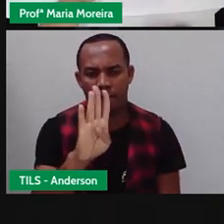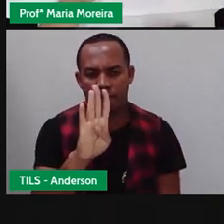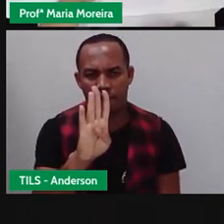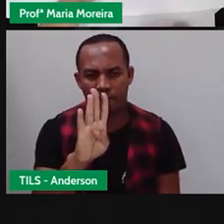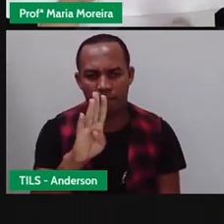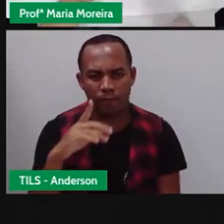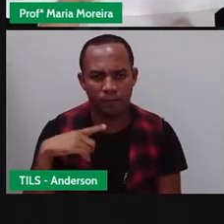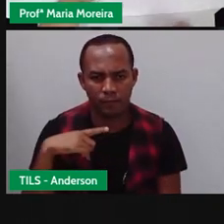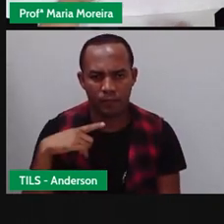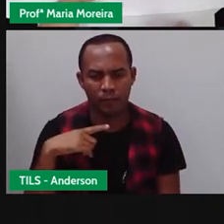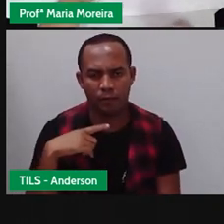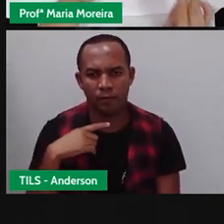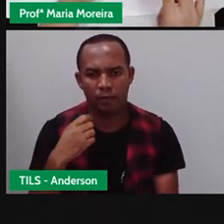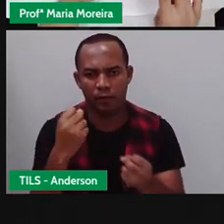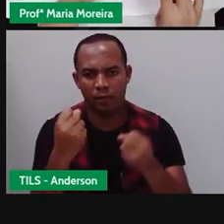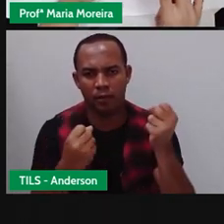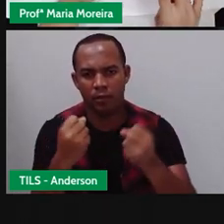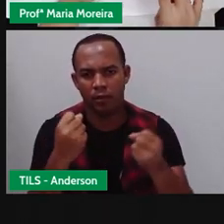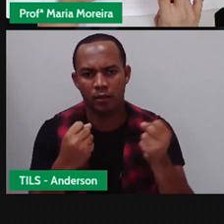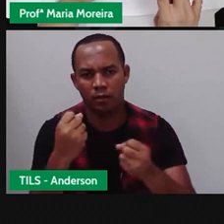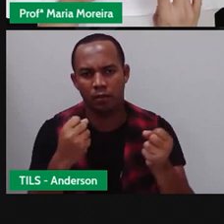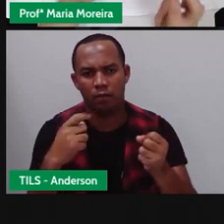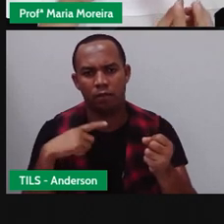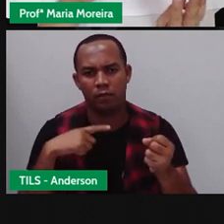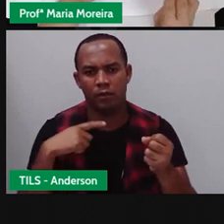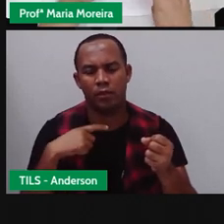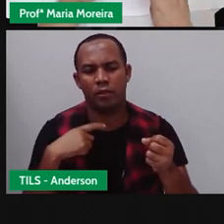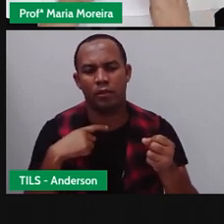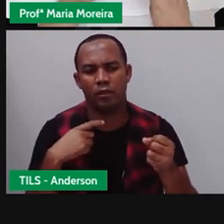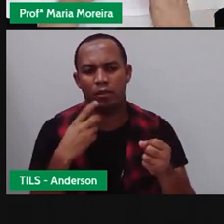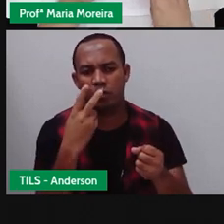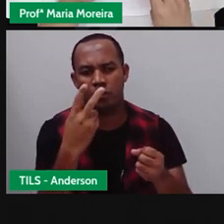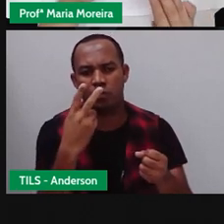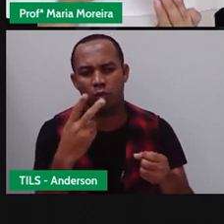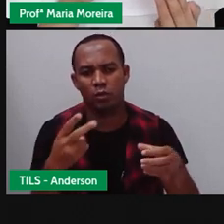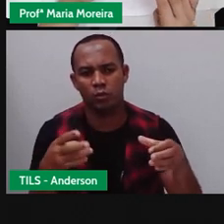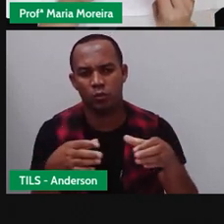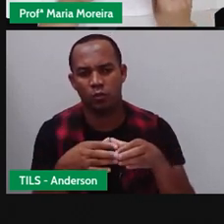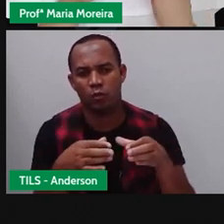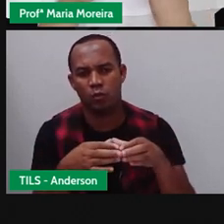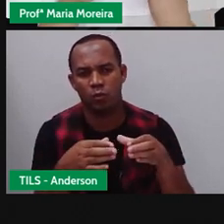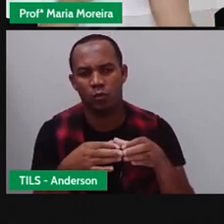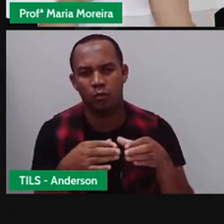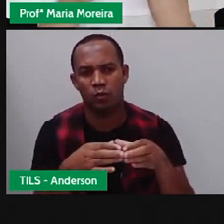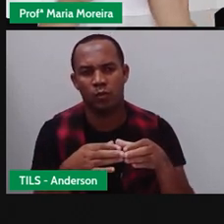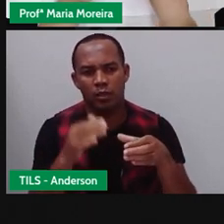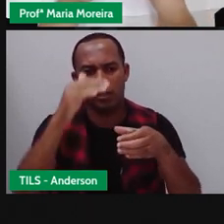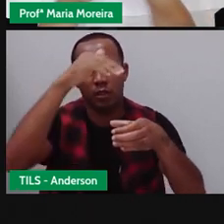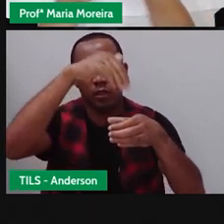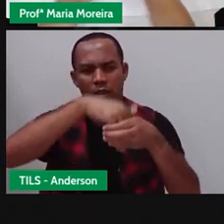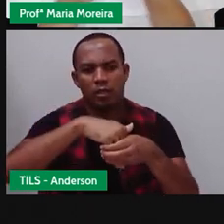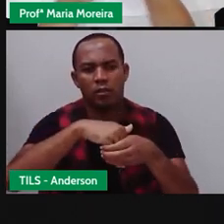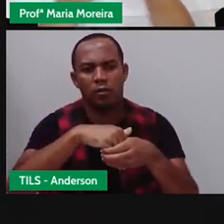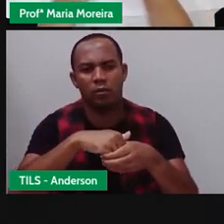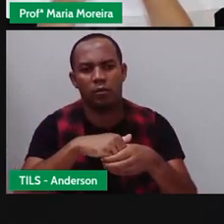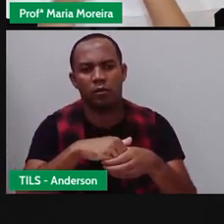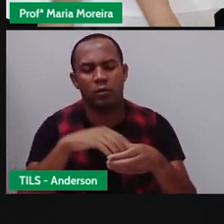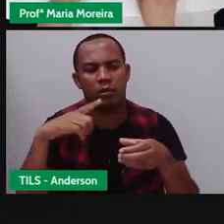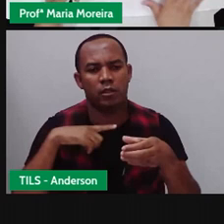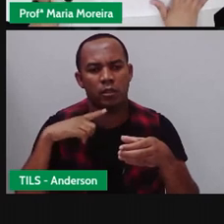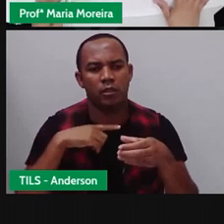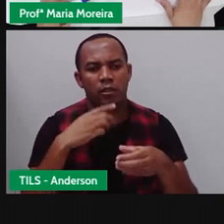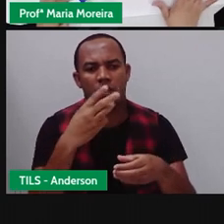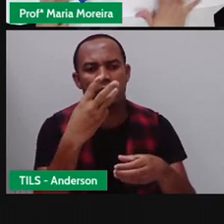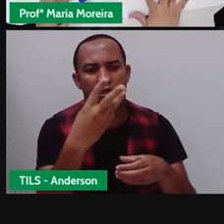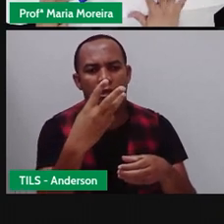carrinhos. E aí, a tem dois grupos, não é isso? Com quantos carrinhos? Três, né? Vem aqui agora para